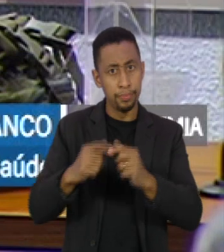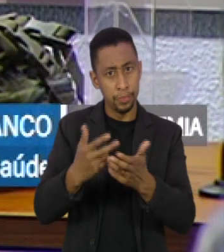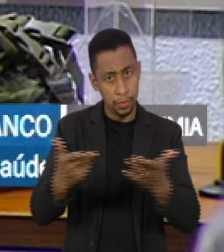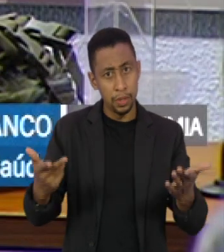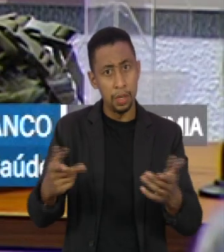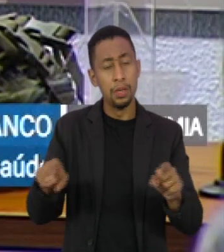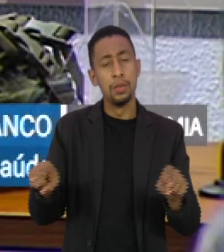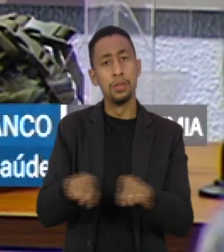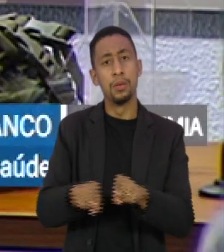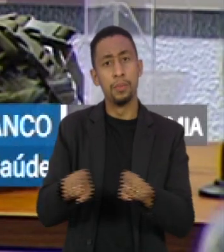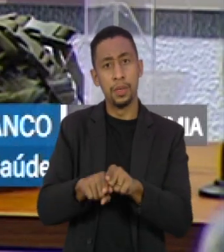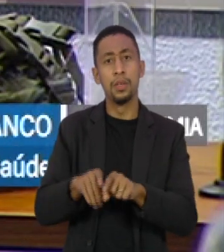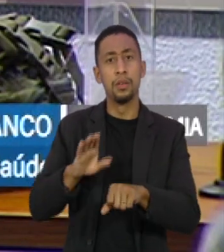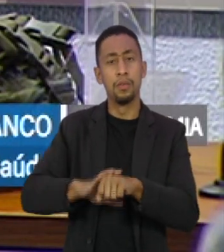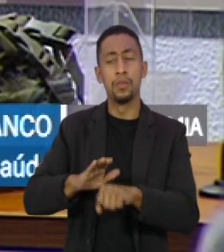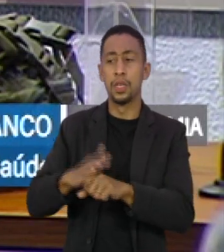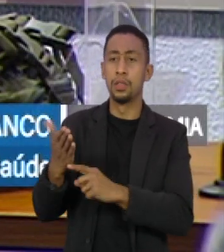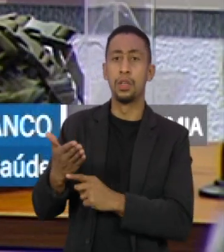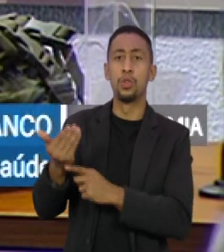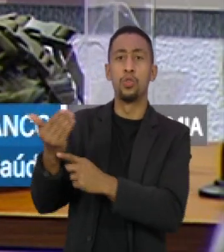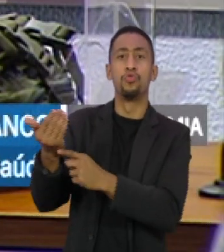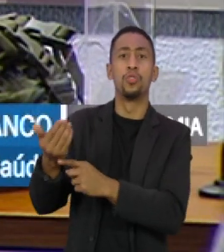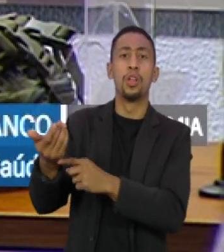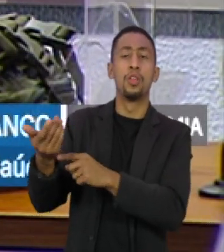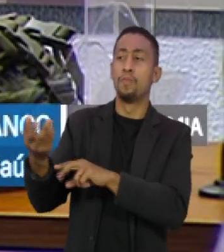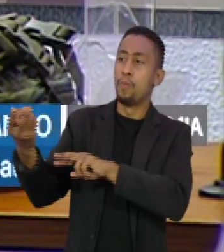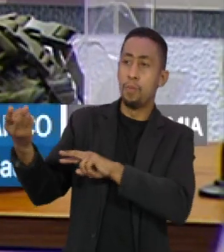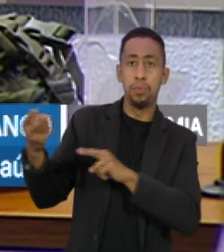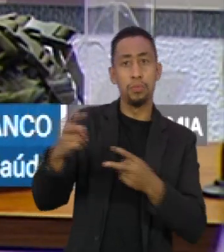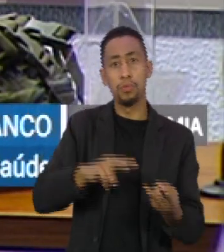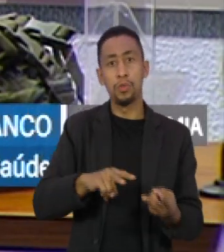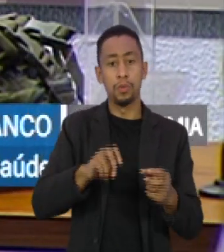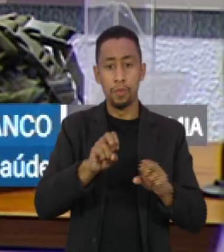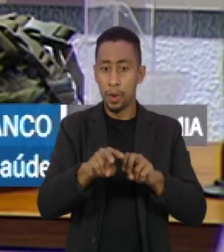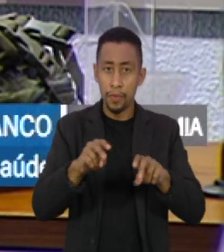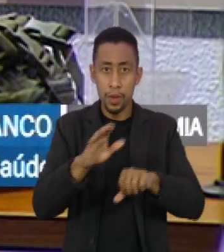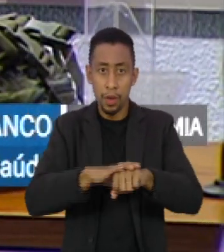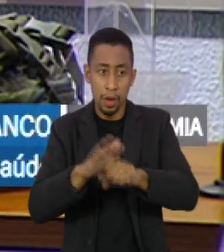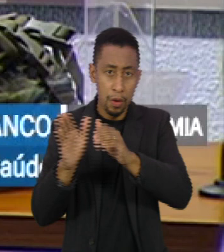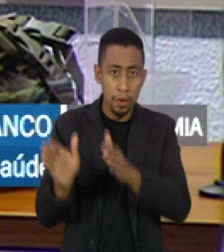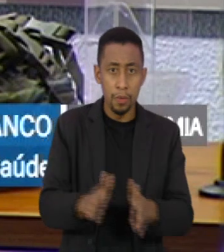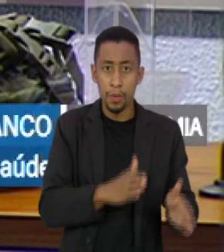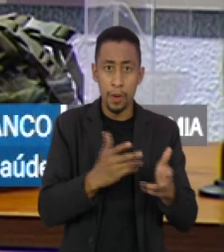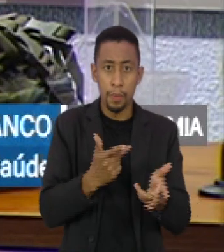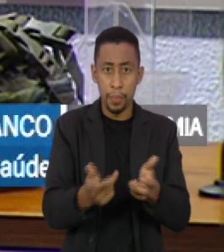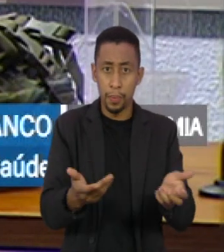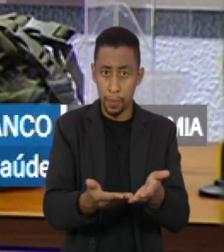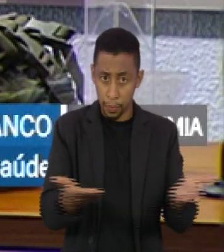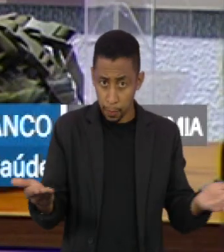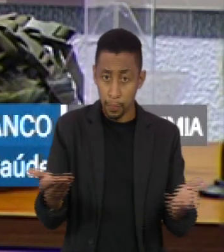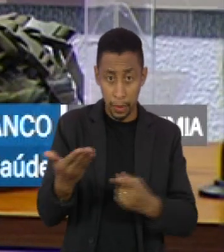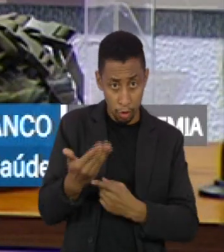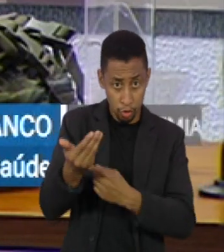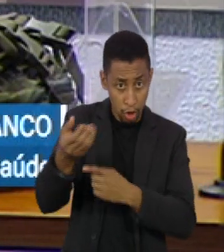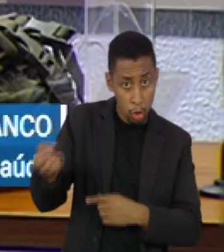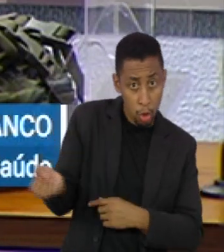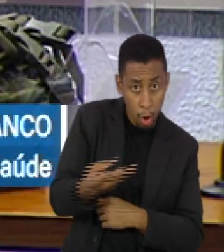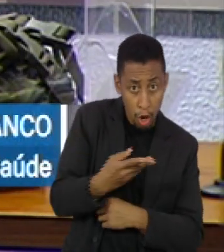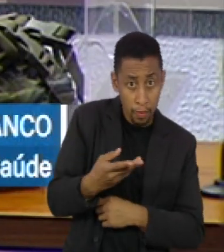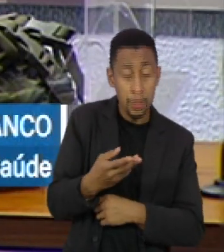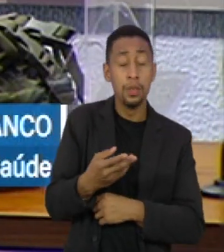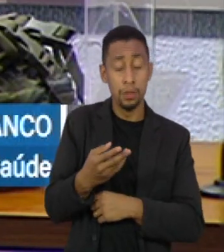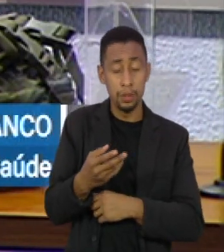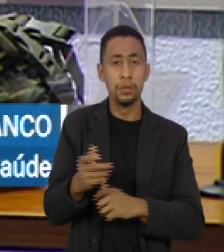assimilou uma nova tecnologia de vetor viral não replicante para a produção. Essa nova tecnologia poderia continuar